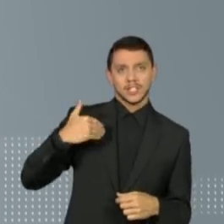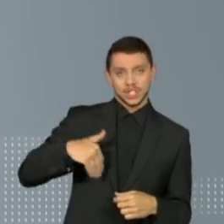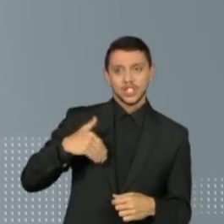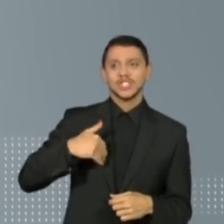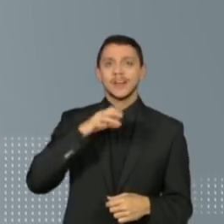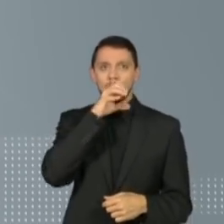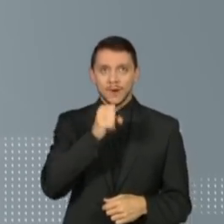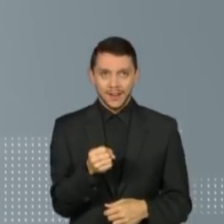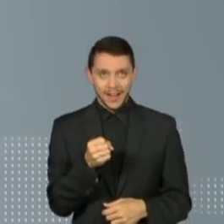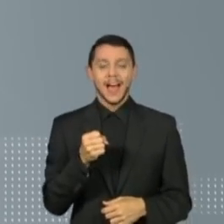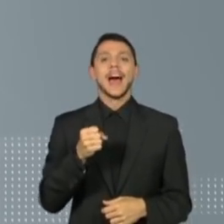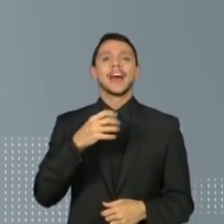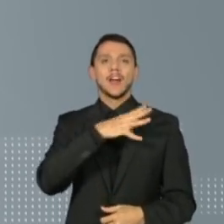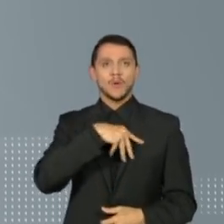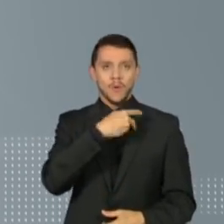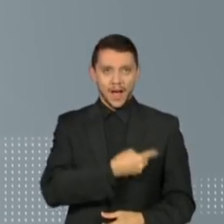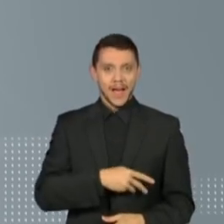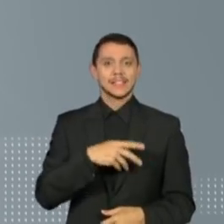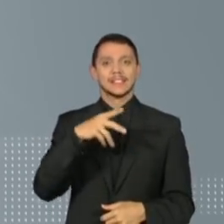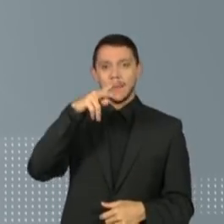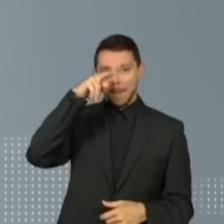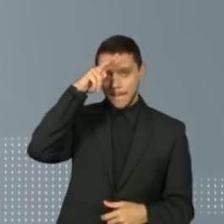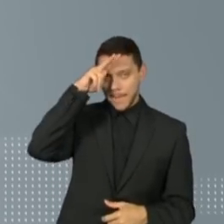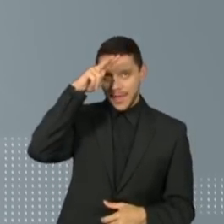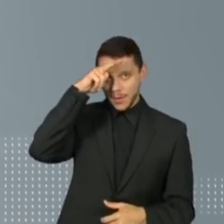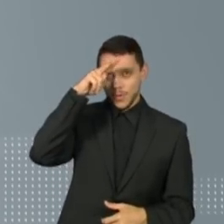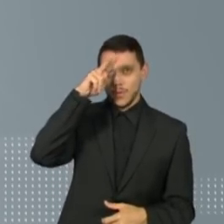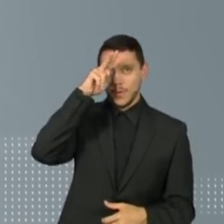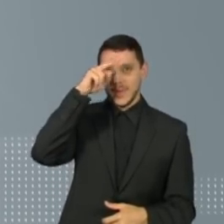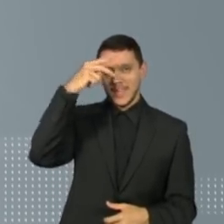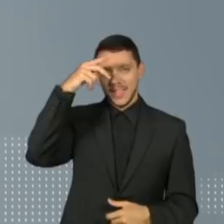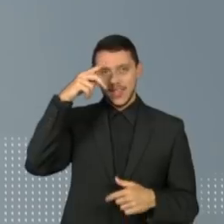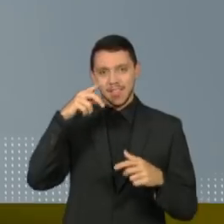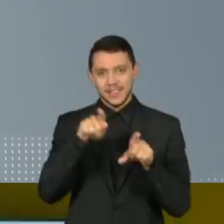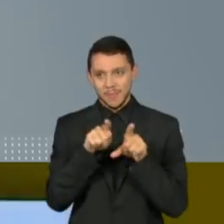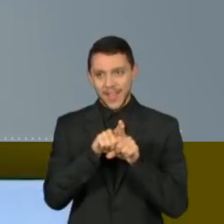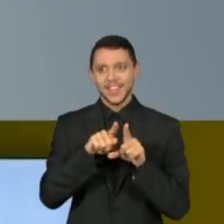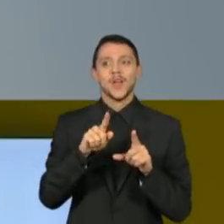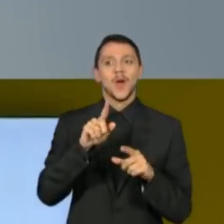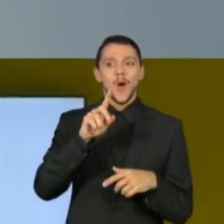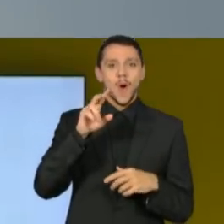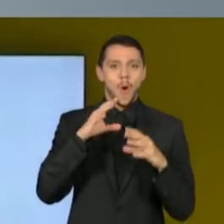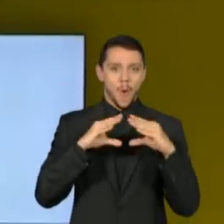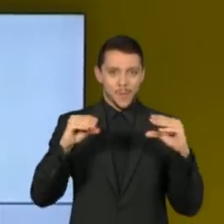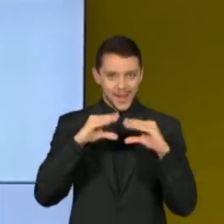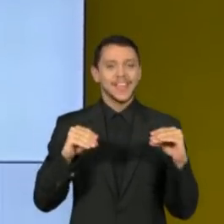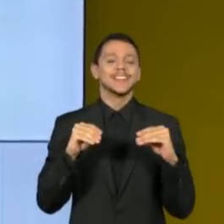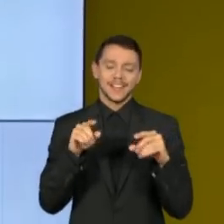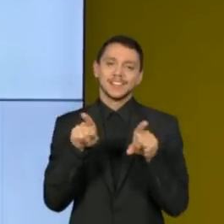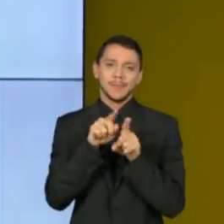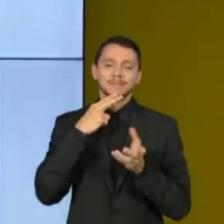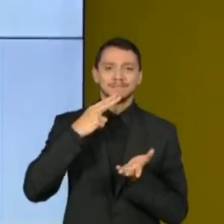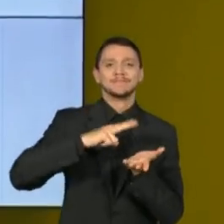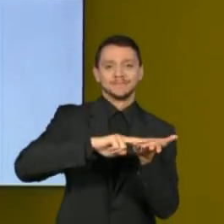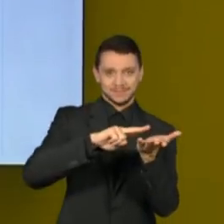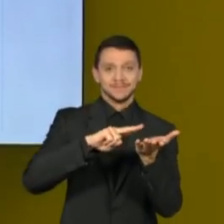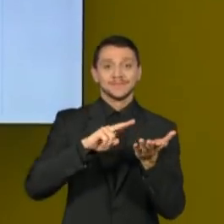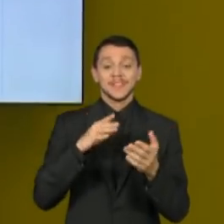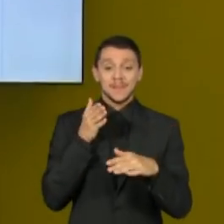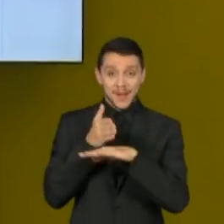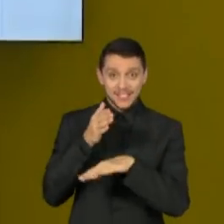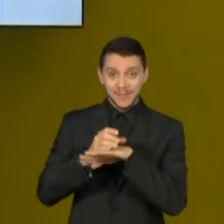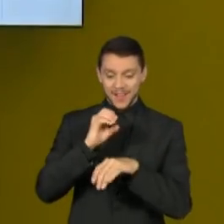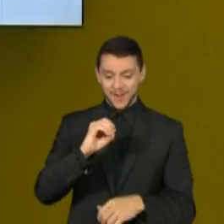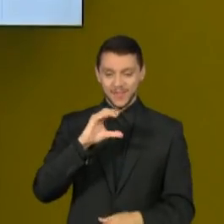Croácia, Peru e Romênia também receberam a carta de adesão. Fazer parte da OCDE é como ter um selo de